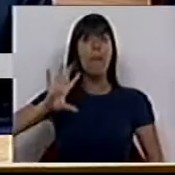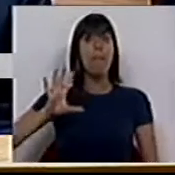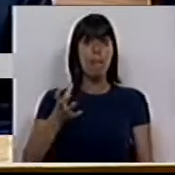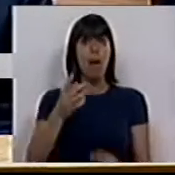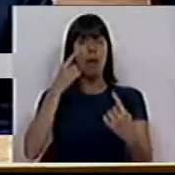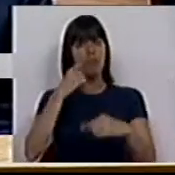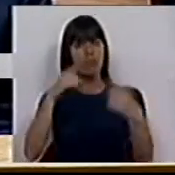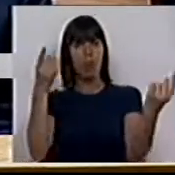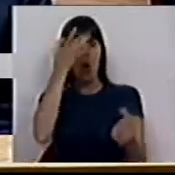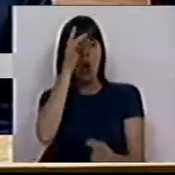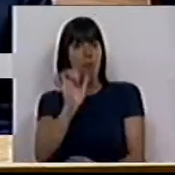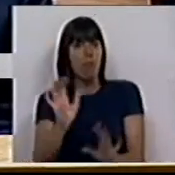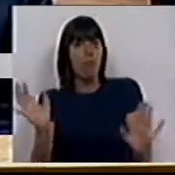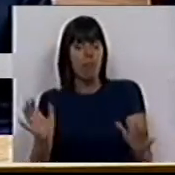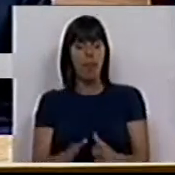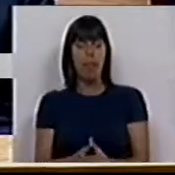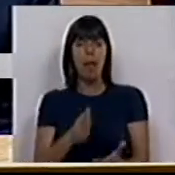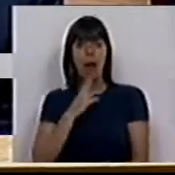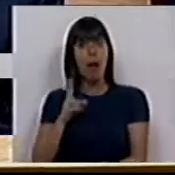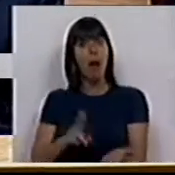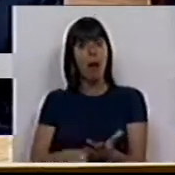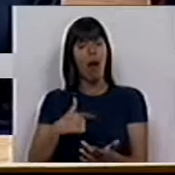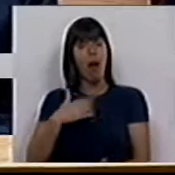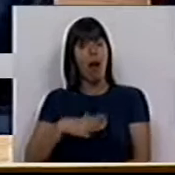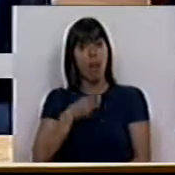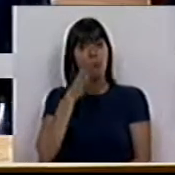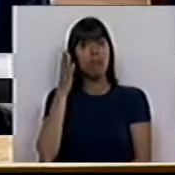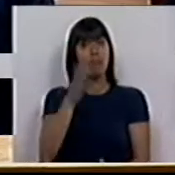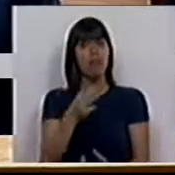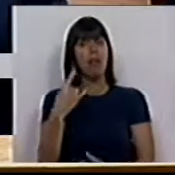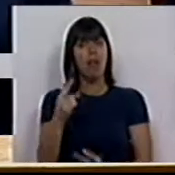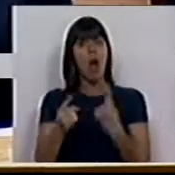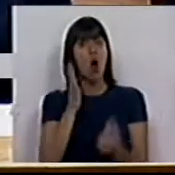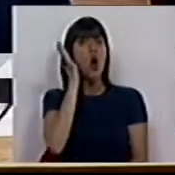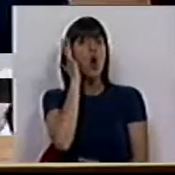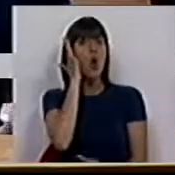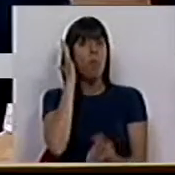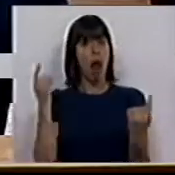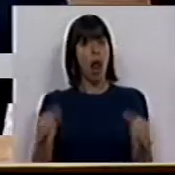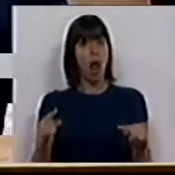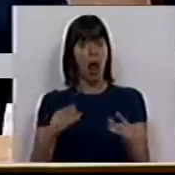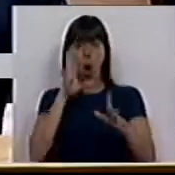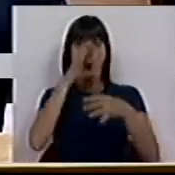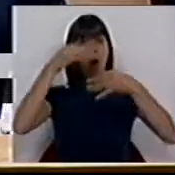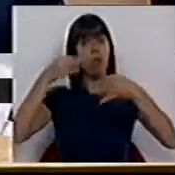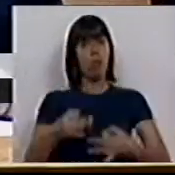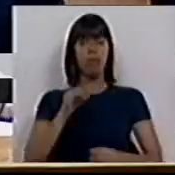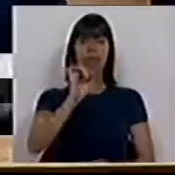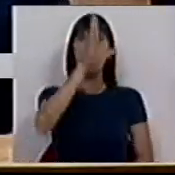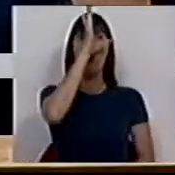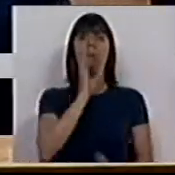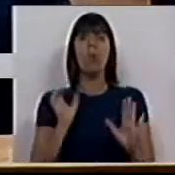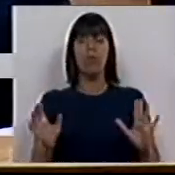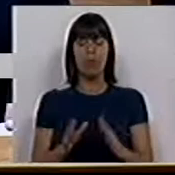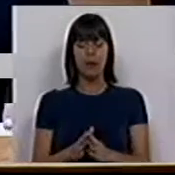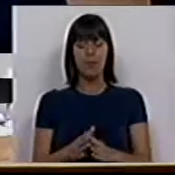e a pronunciar-se sobre ela. E a realidade que eu lhe quero falar tem alguns números, números oficiais do seu Governo.